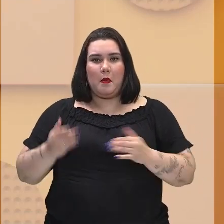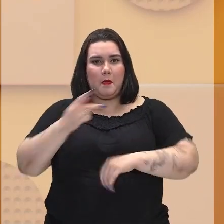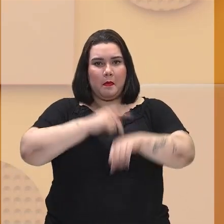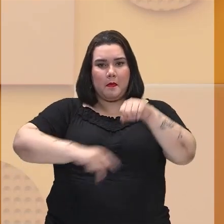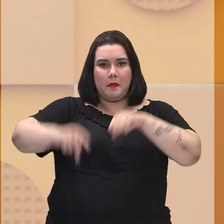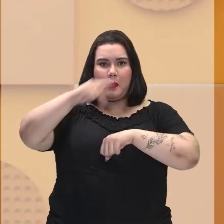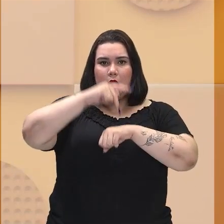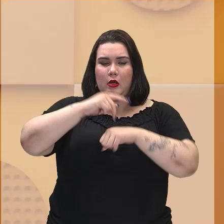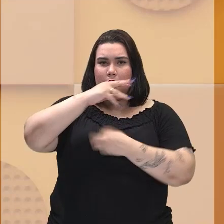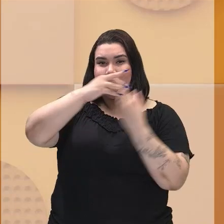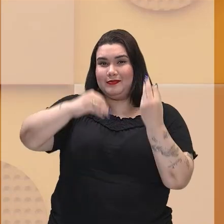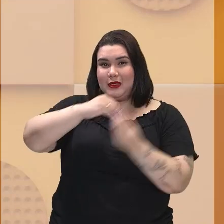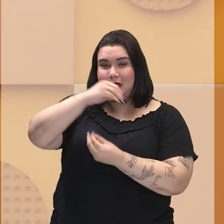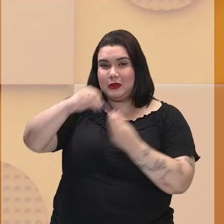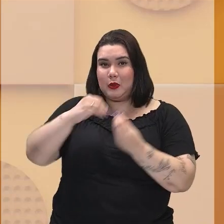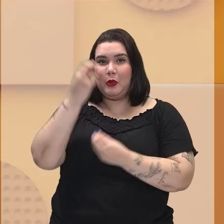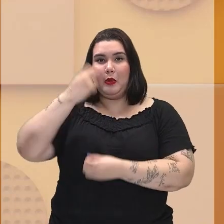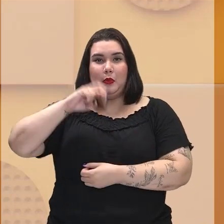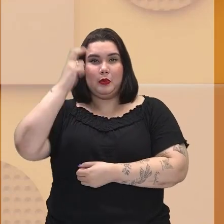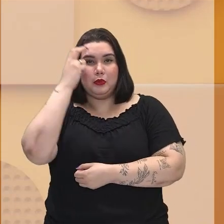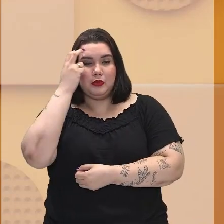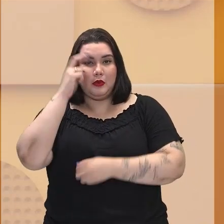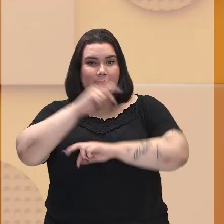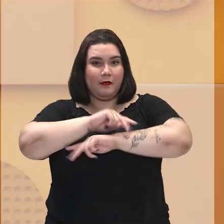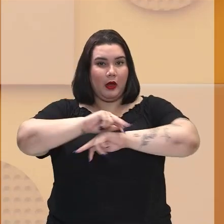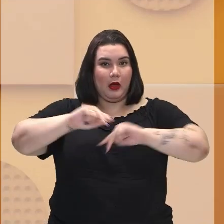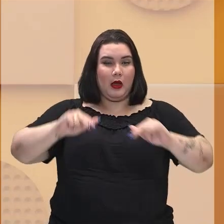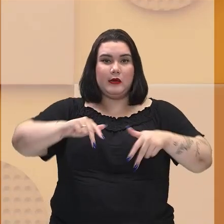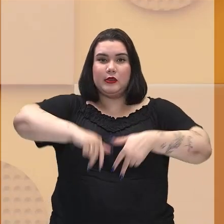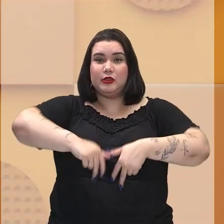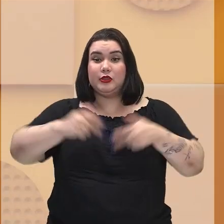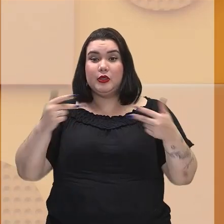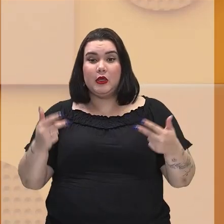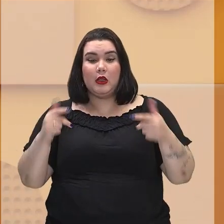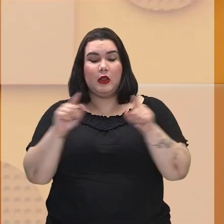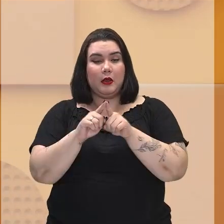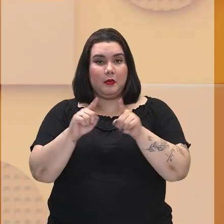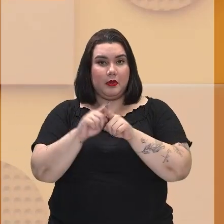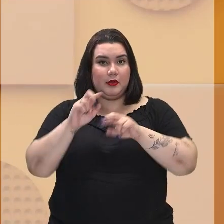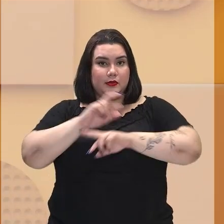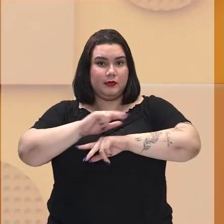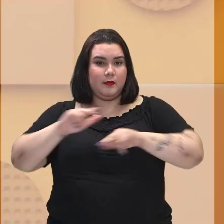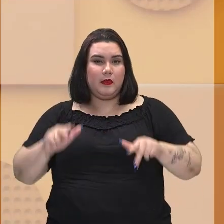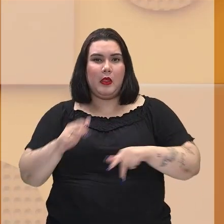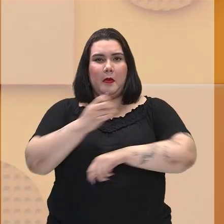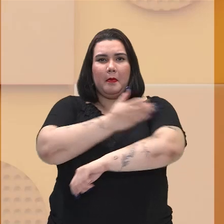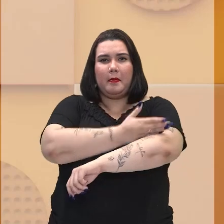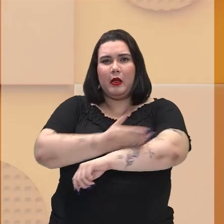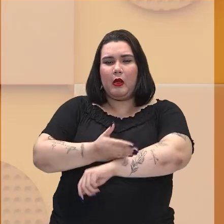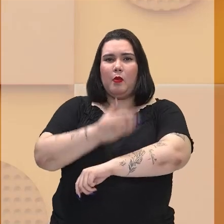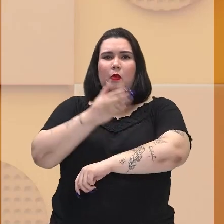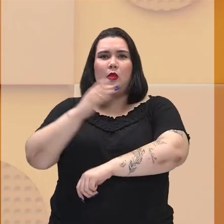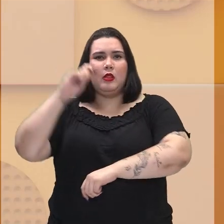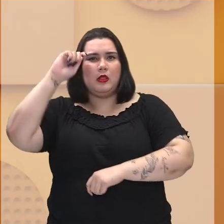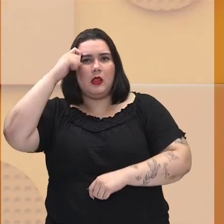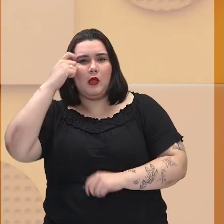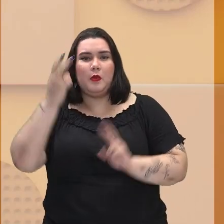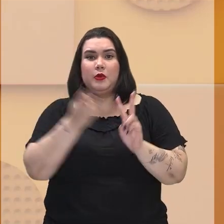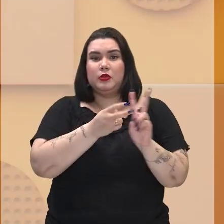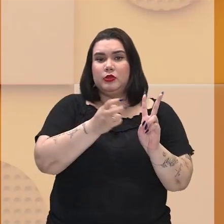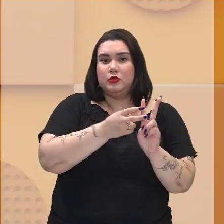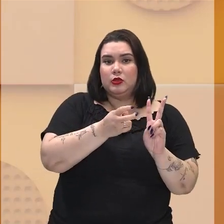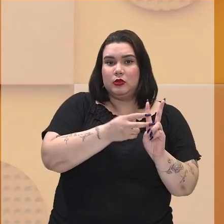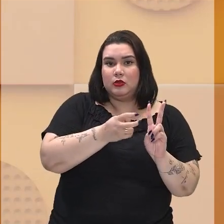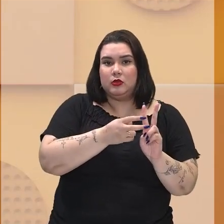miscigenado, onde nós temos etnias diferentes misturadas aí, como o branco, o negro, o indígena,